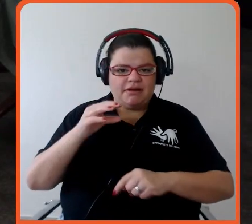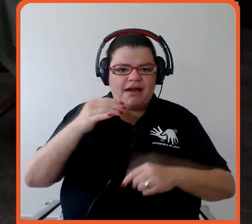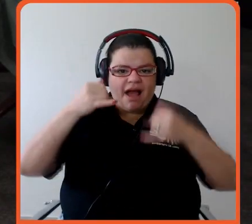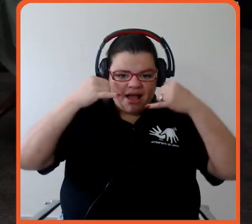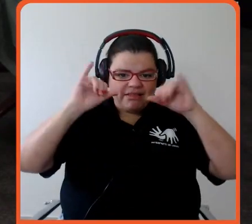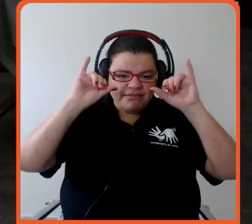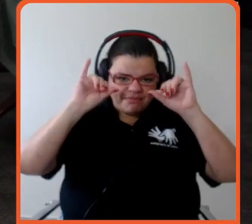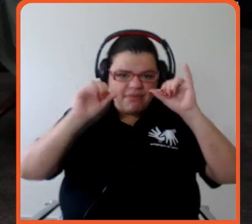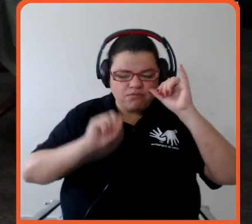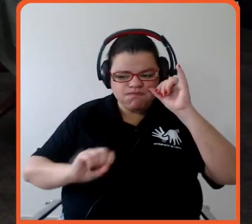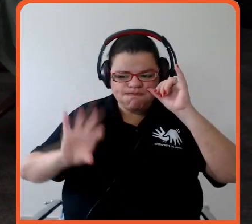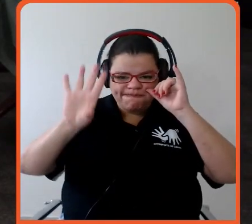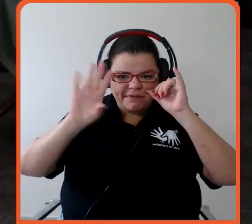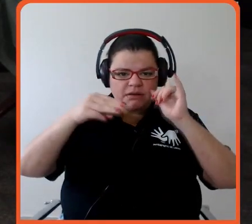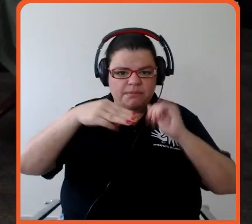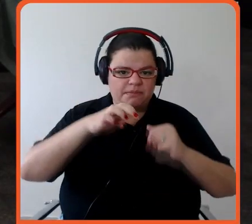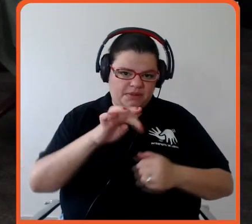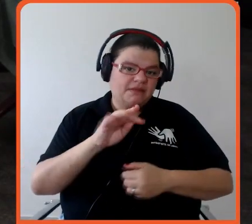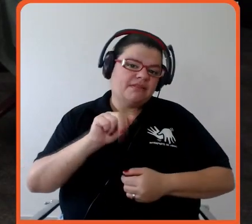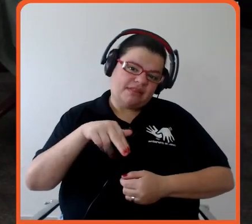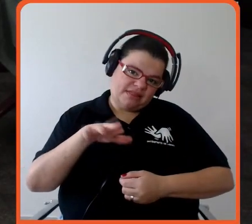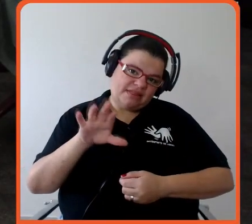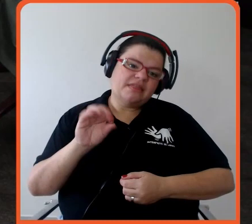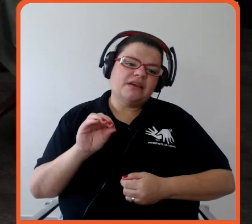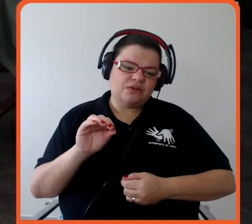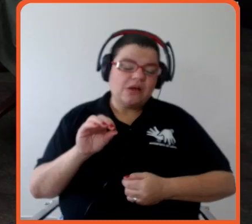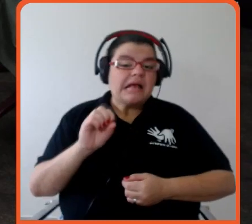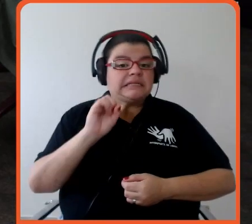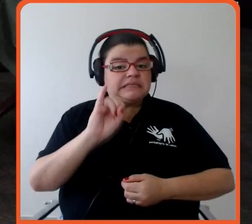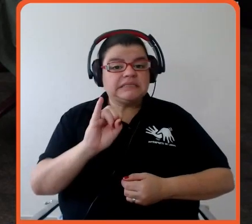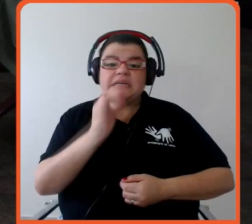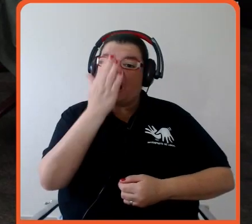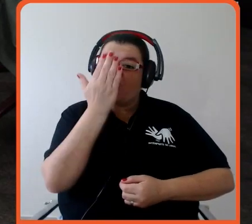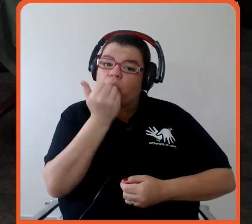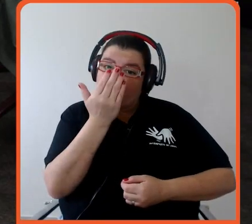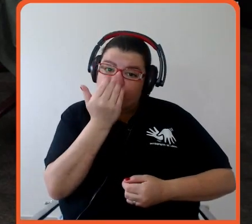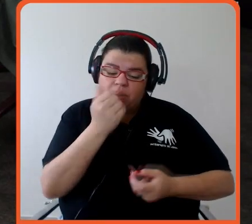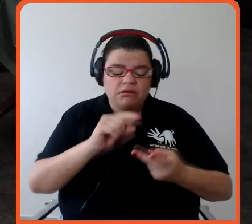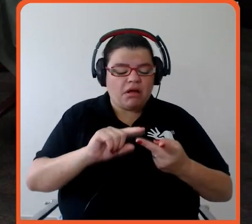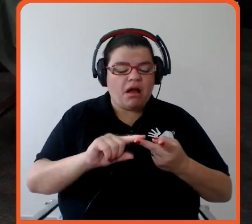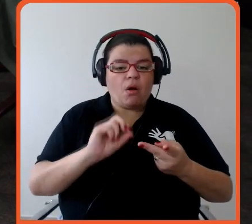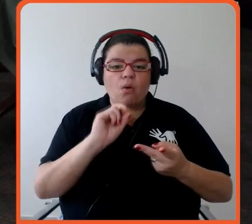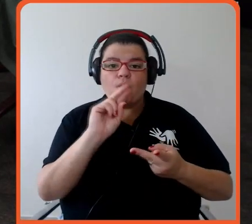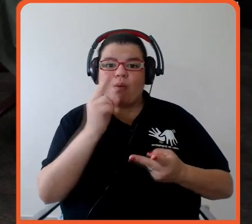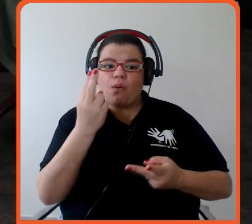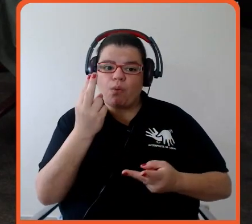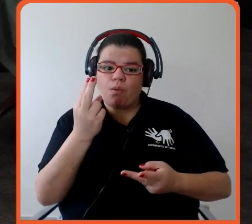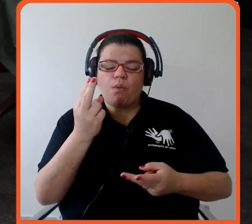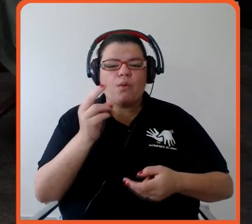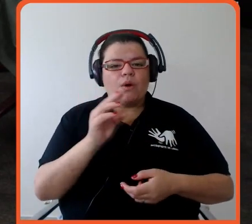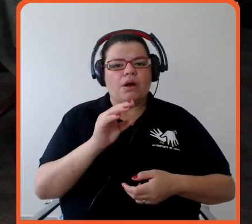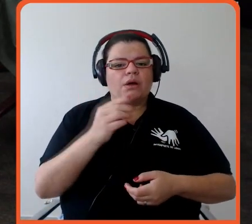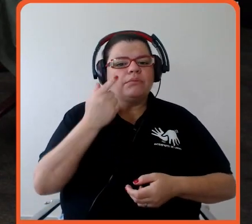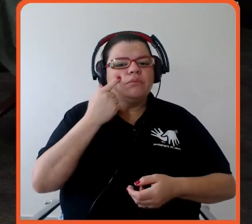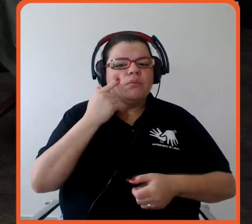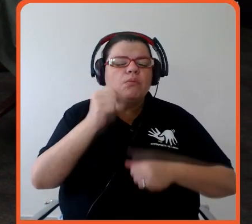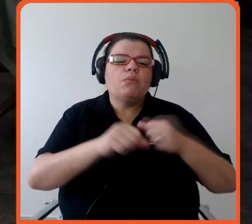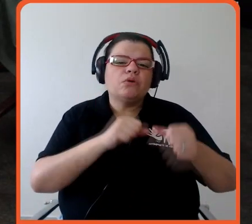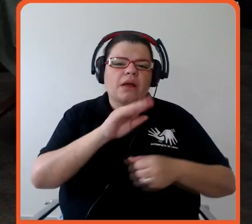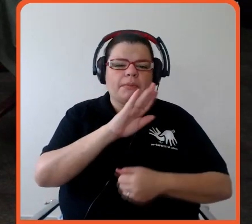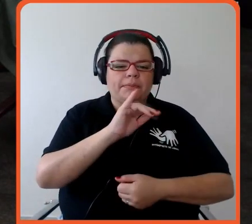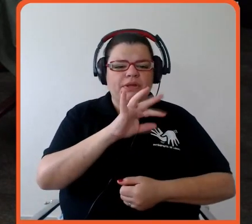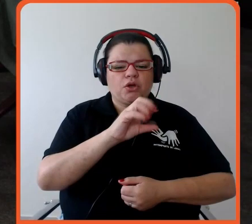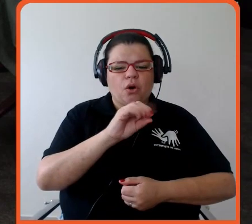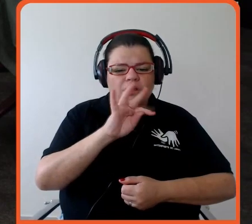você tem que trabalhar a questão da nutrição animal, seja por meio de aditivos ou por meio de mudança na biota do animal ruminante, né,